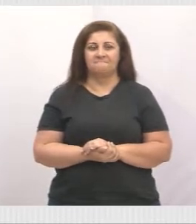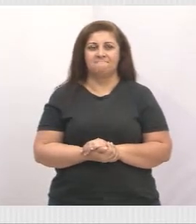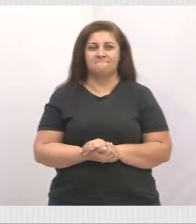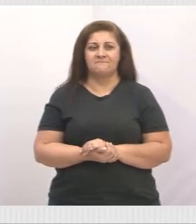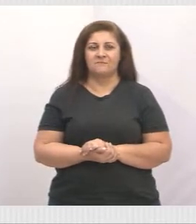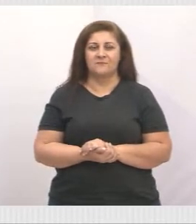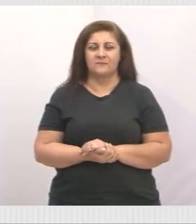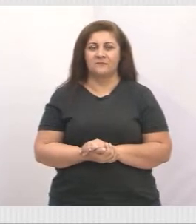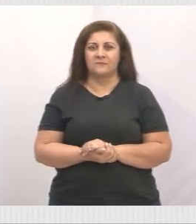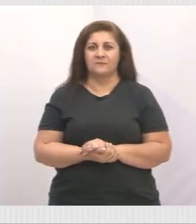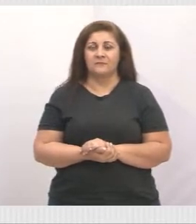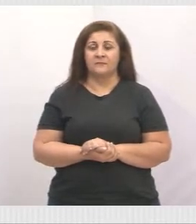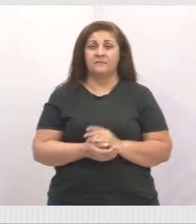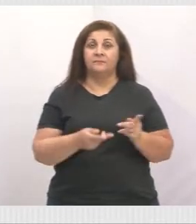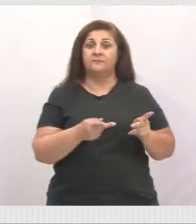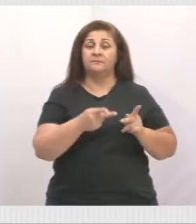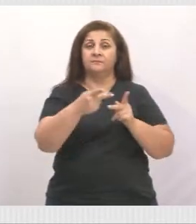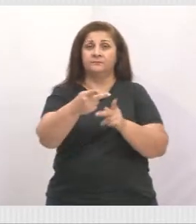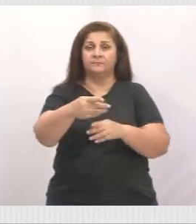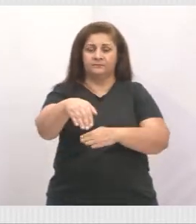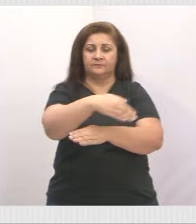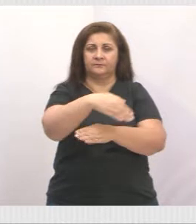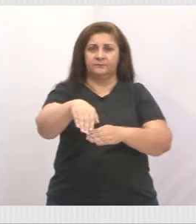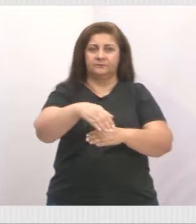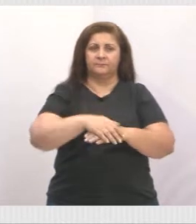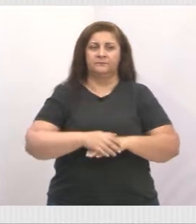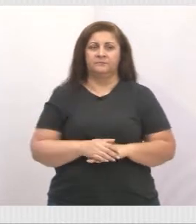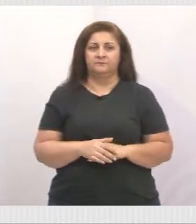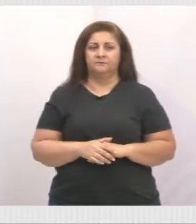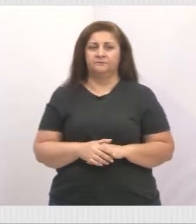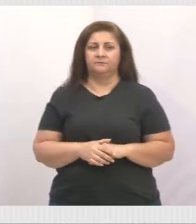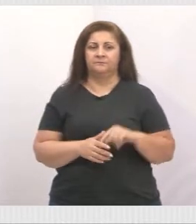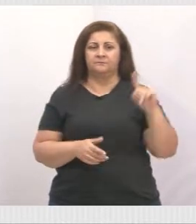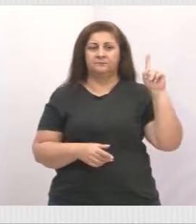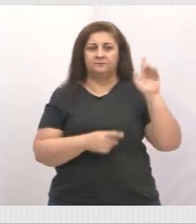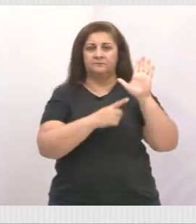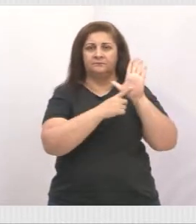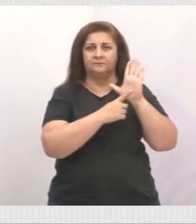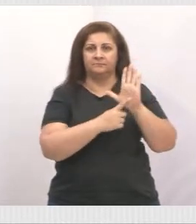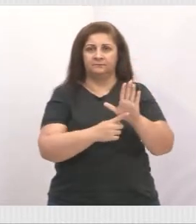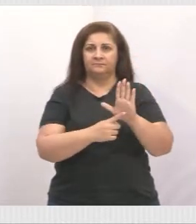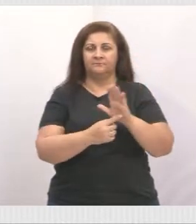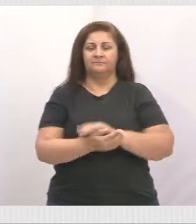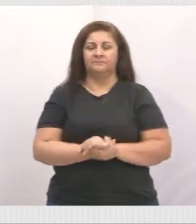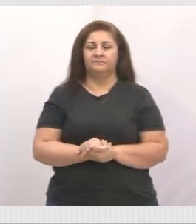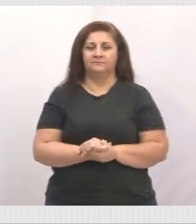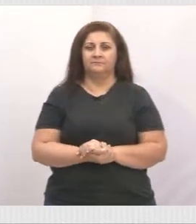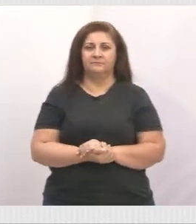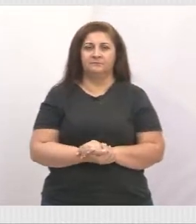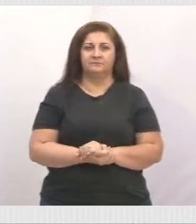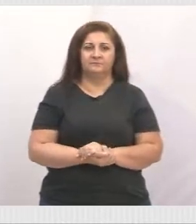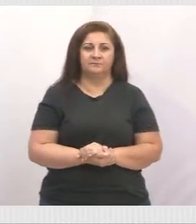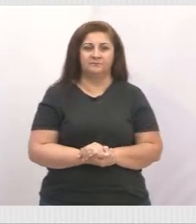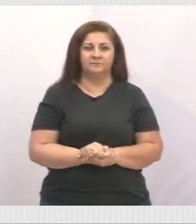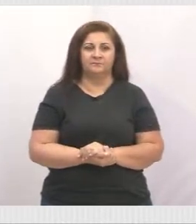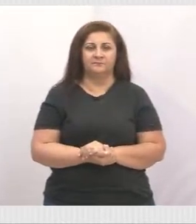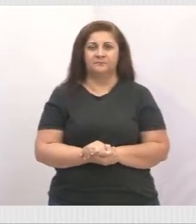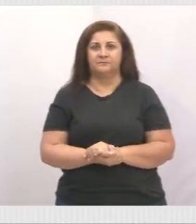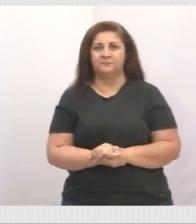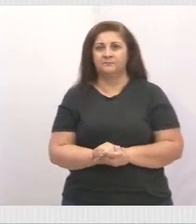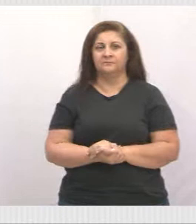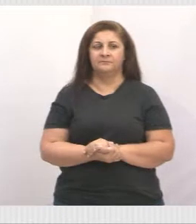Nós estivemos lá na estrada, lá no Bom Jesus, a estrada das cobras, dos cobras.